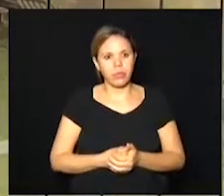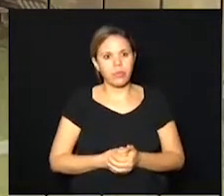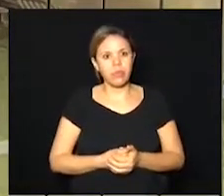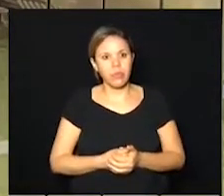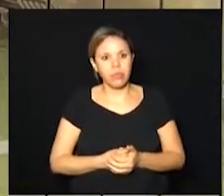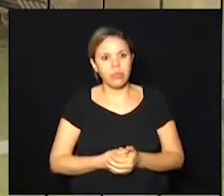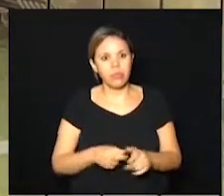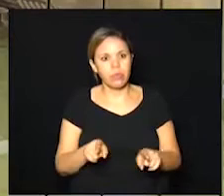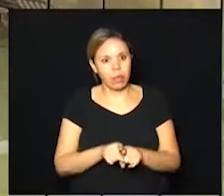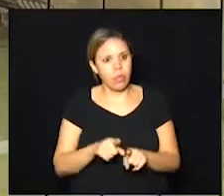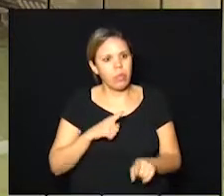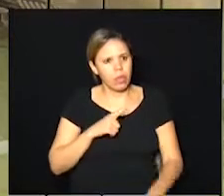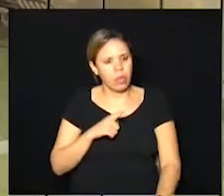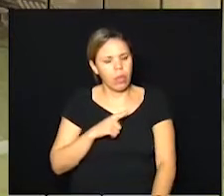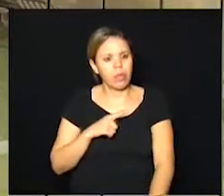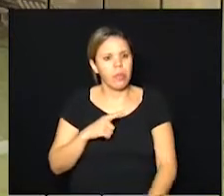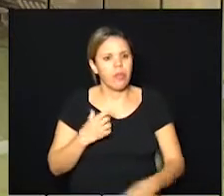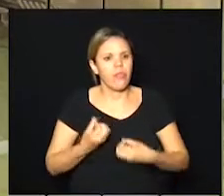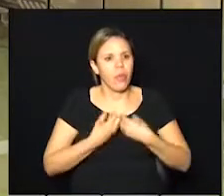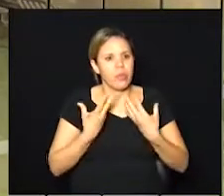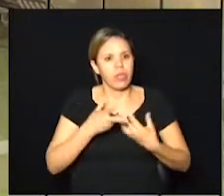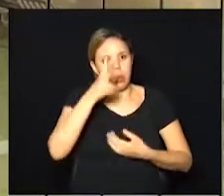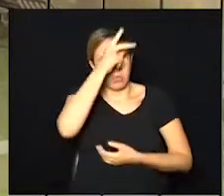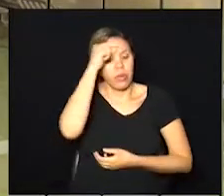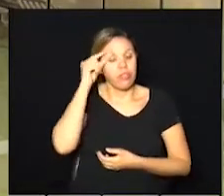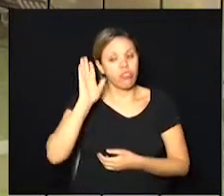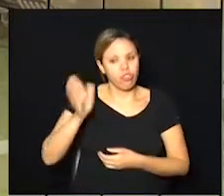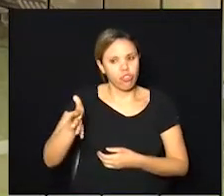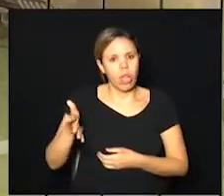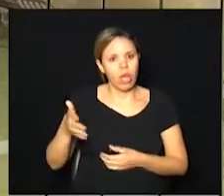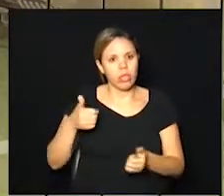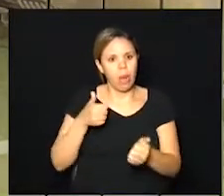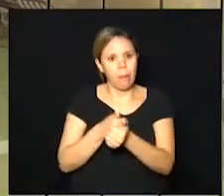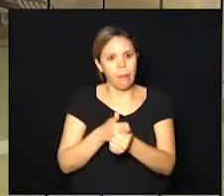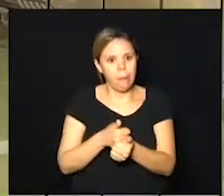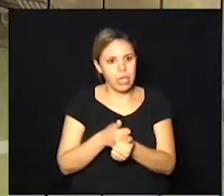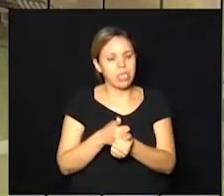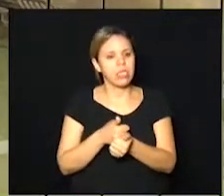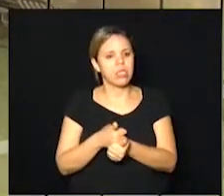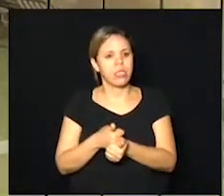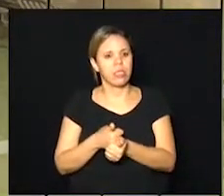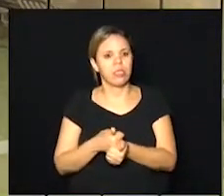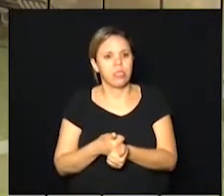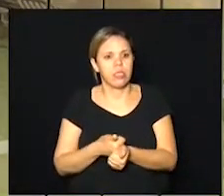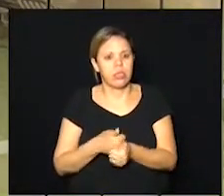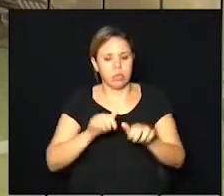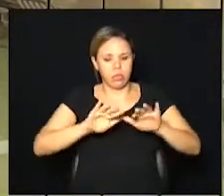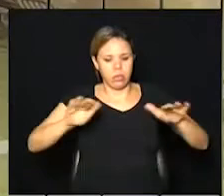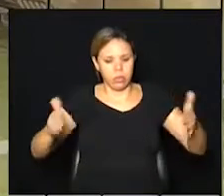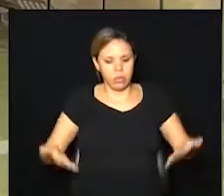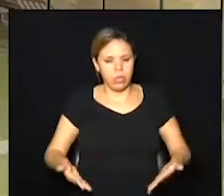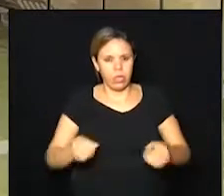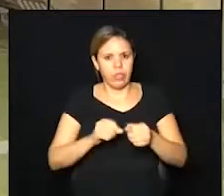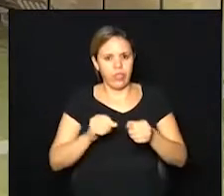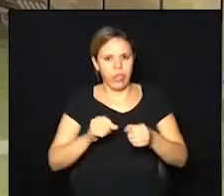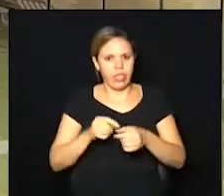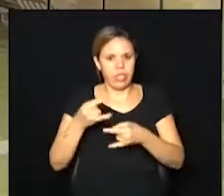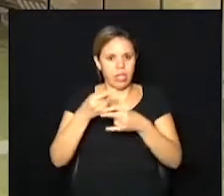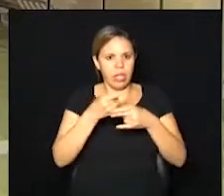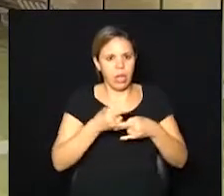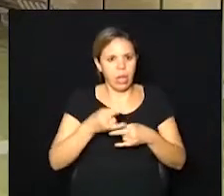Ah, então temos a informação que o Prefeito de Campinas já está se aproximando lá da mesa, onde vai fazer a